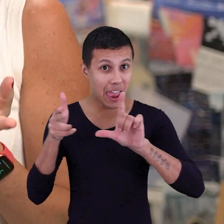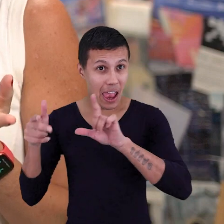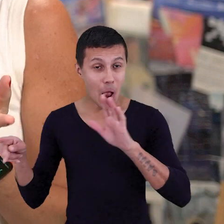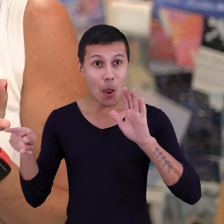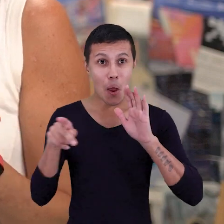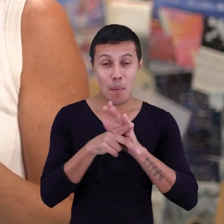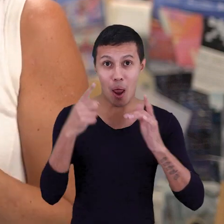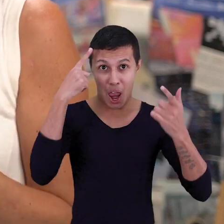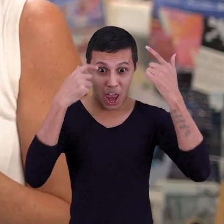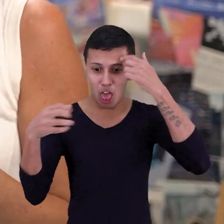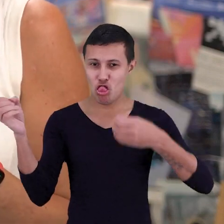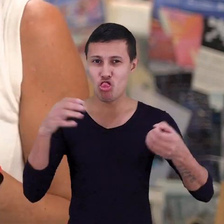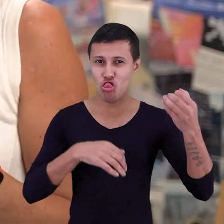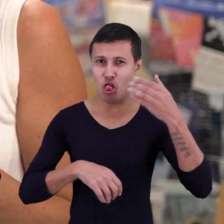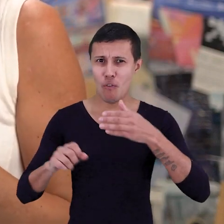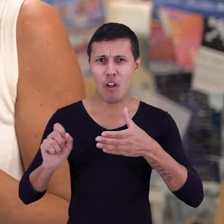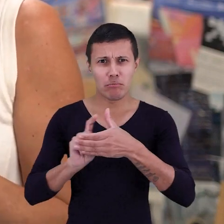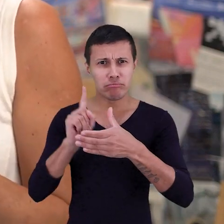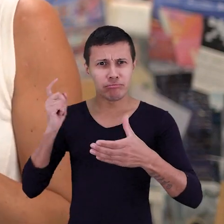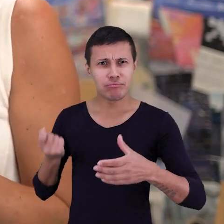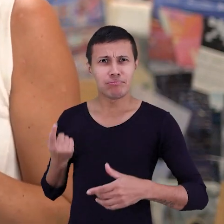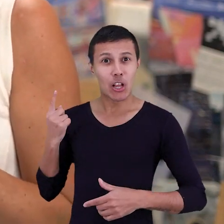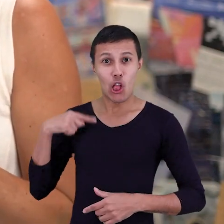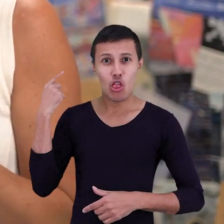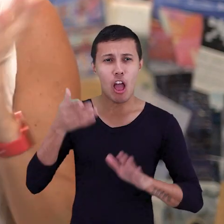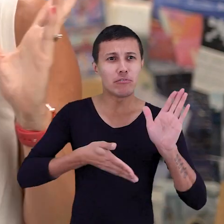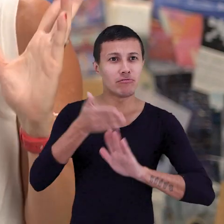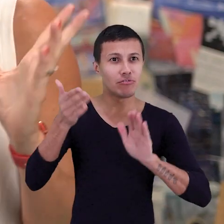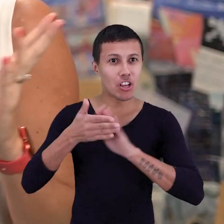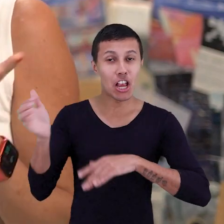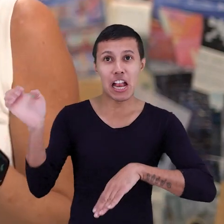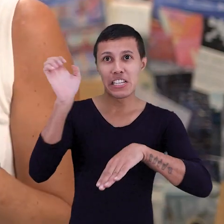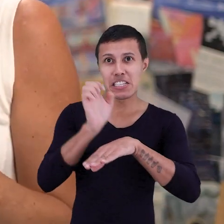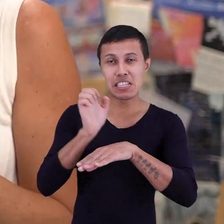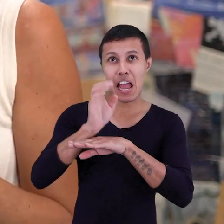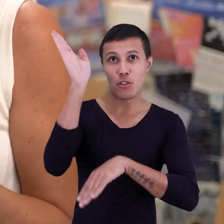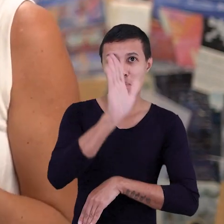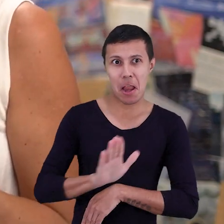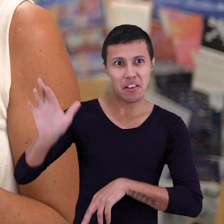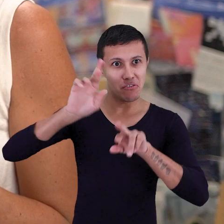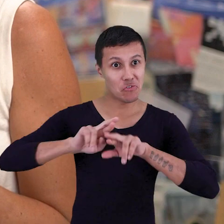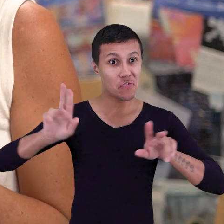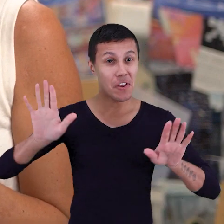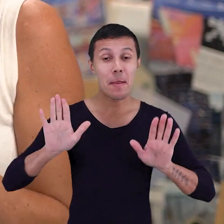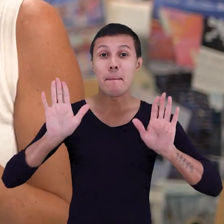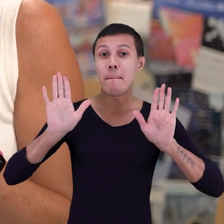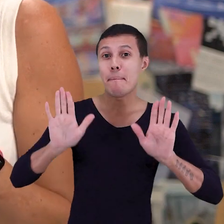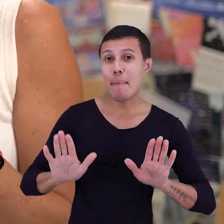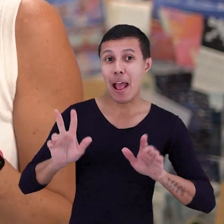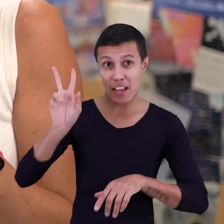O INOVAR É UM PARTO FORA DO EIXO